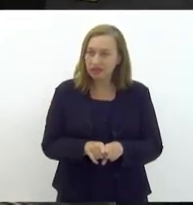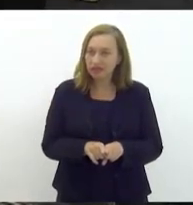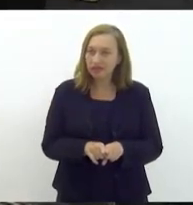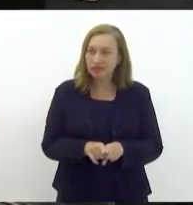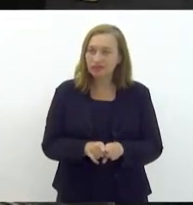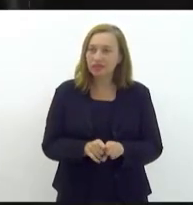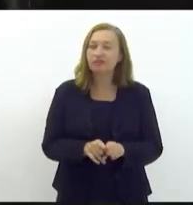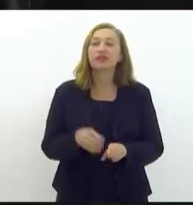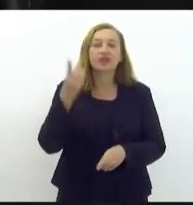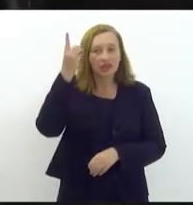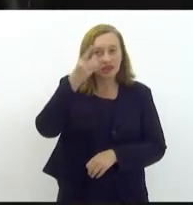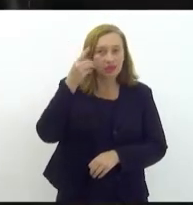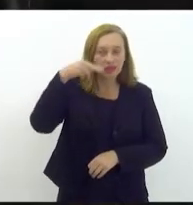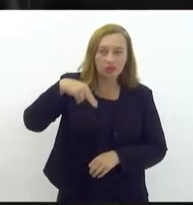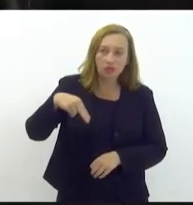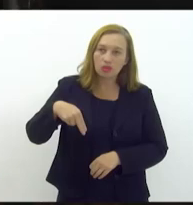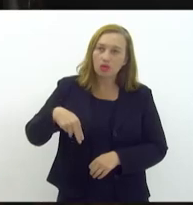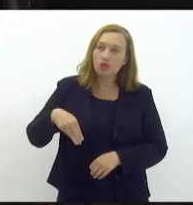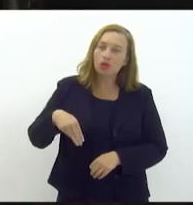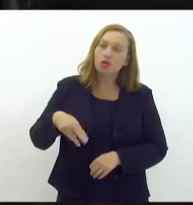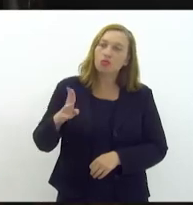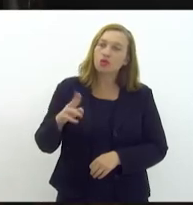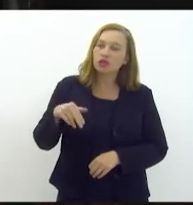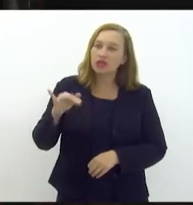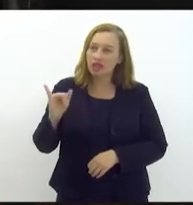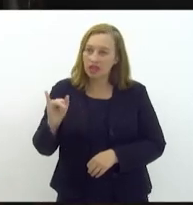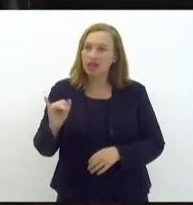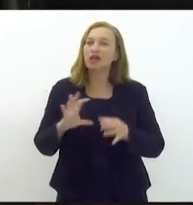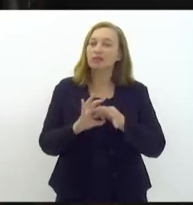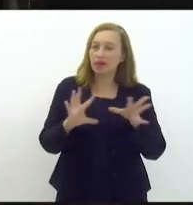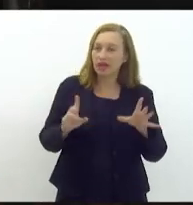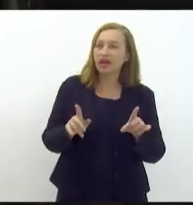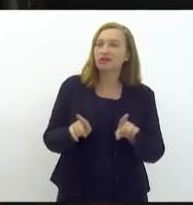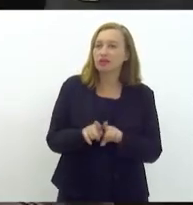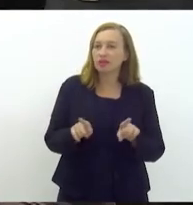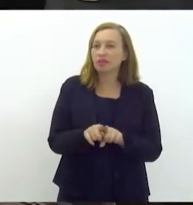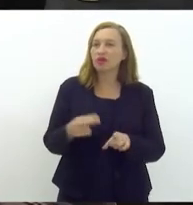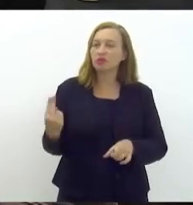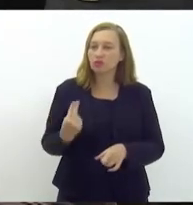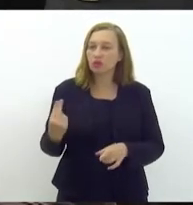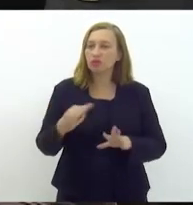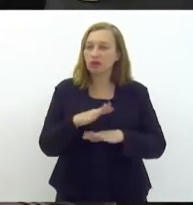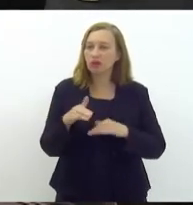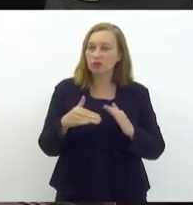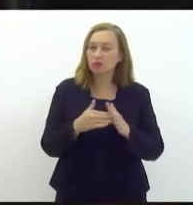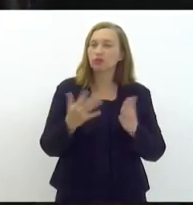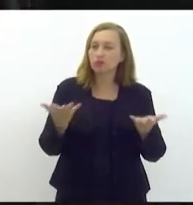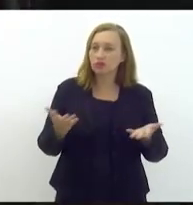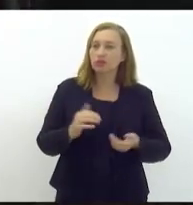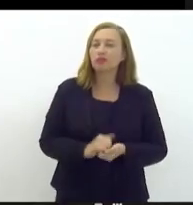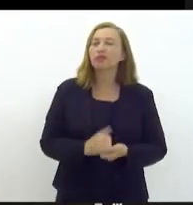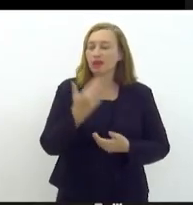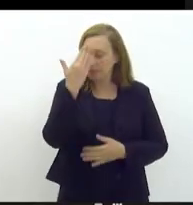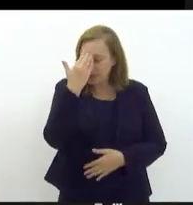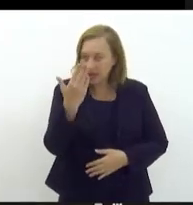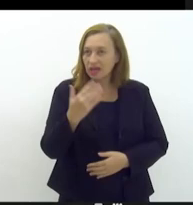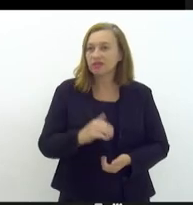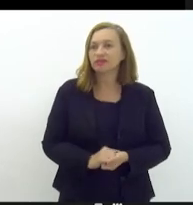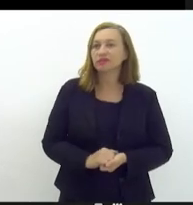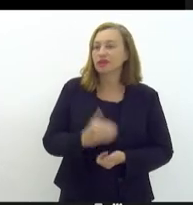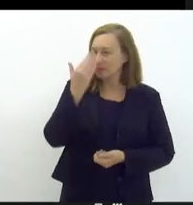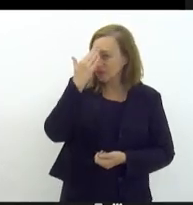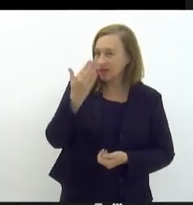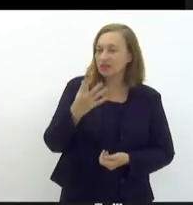O deputado Munir, autorizada com autoria... Autorizado. Autorizado. Obrigado, Munir. Ao